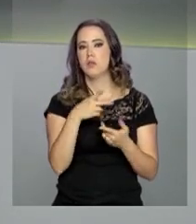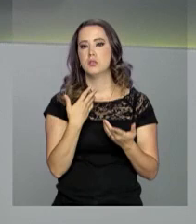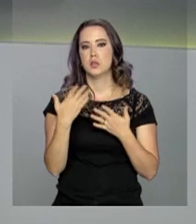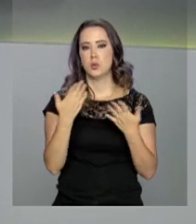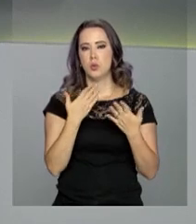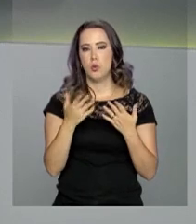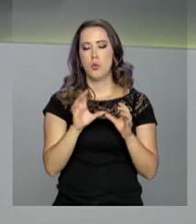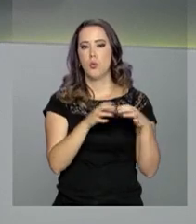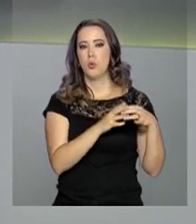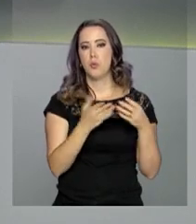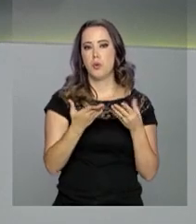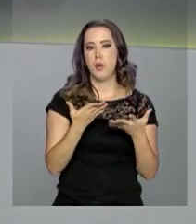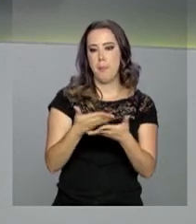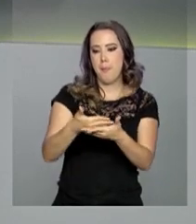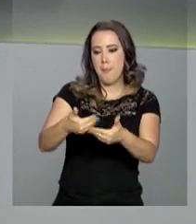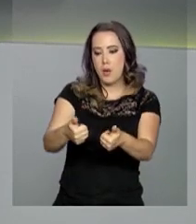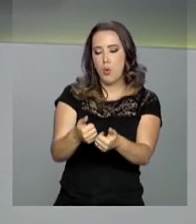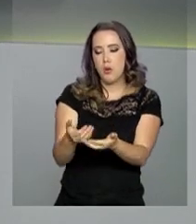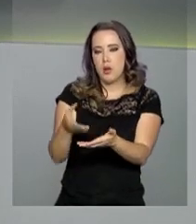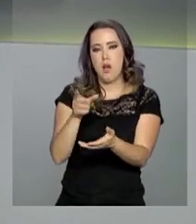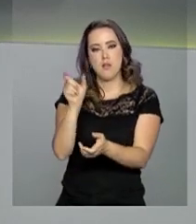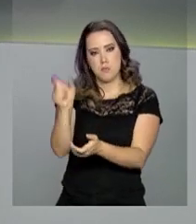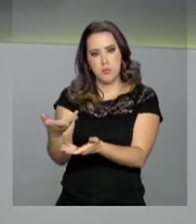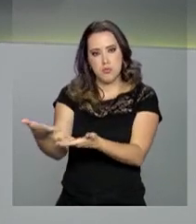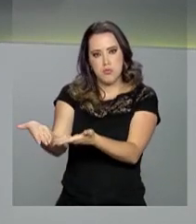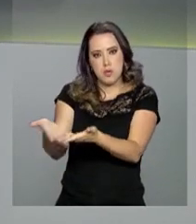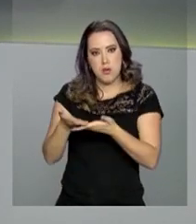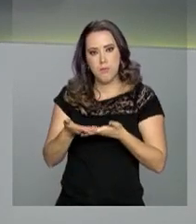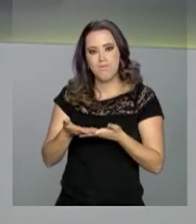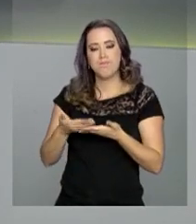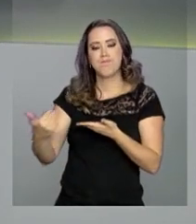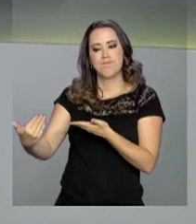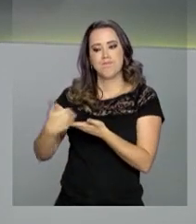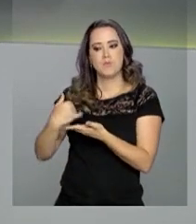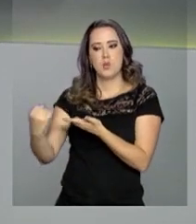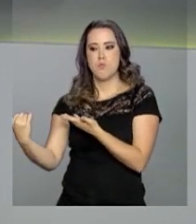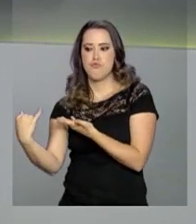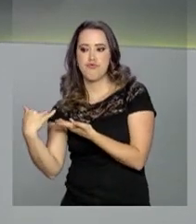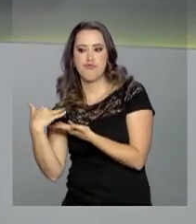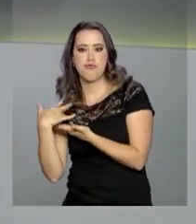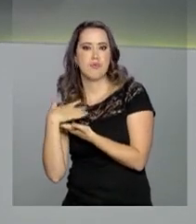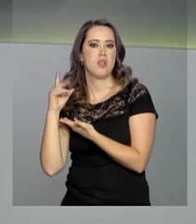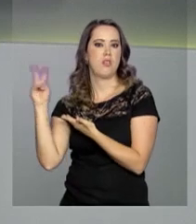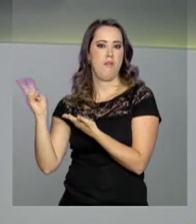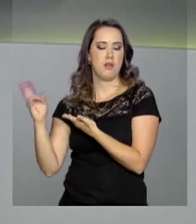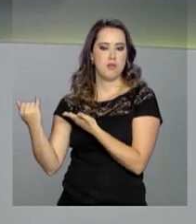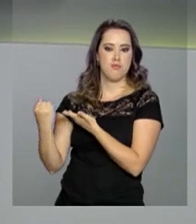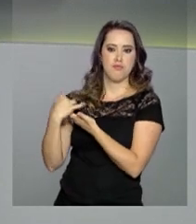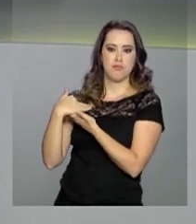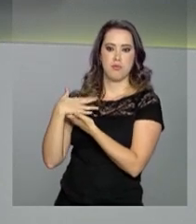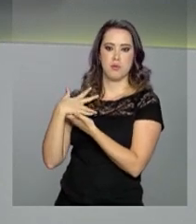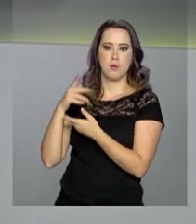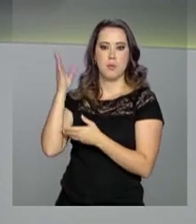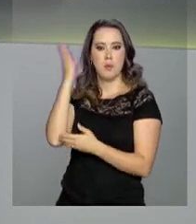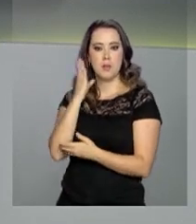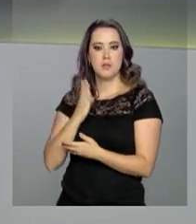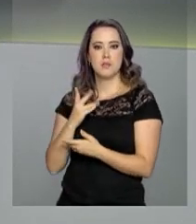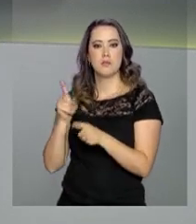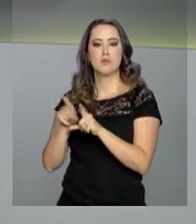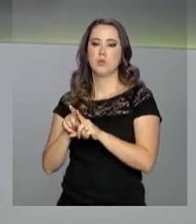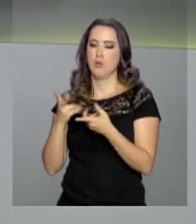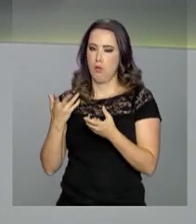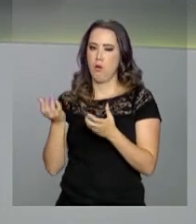aperfeiçoar as ações de acolhimento aos imigrantes que cruzam todos os dias a fronteira do país. A visita do grupo busca também